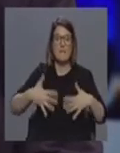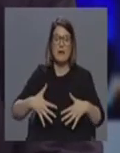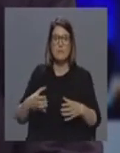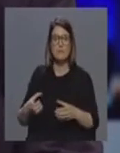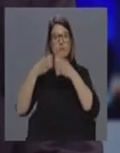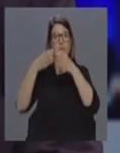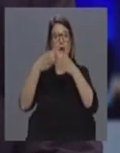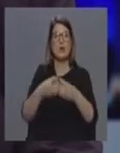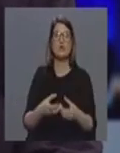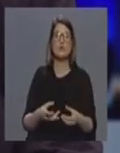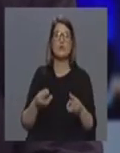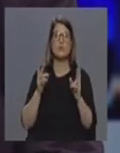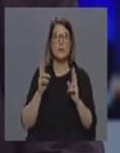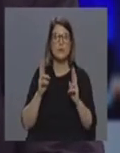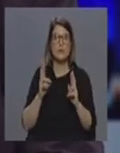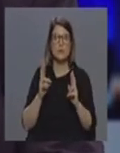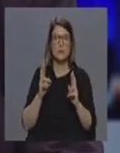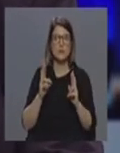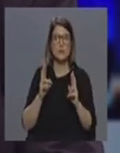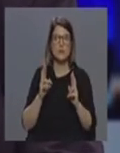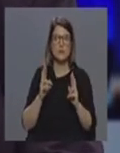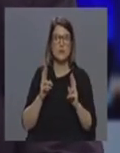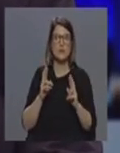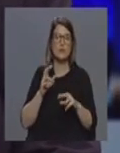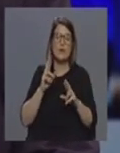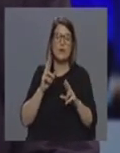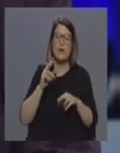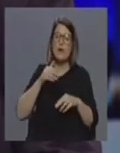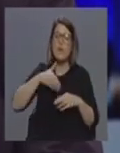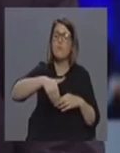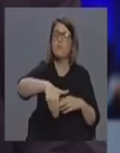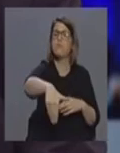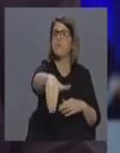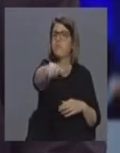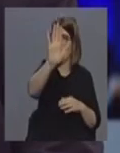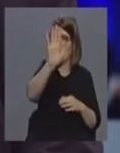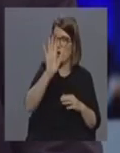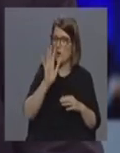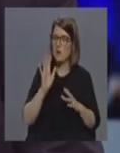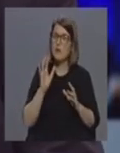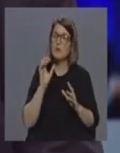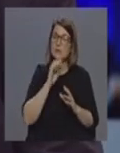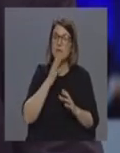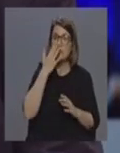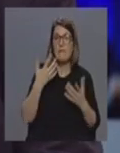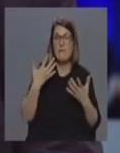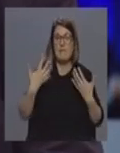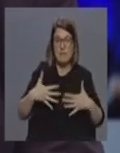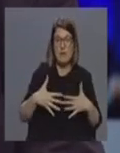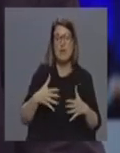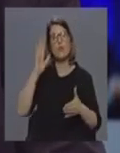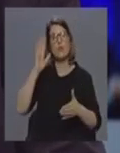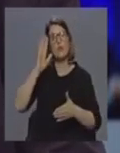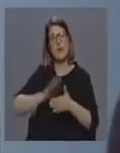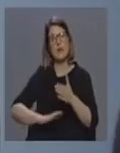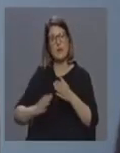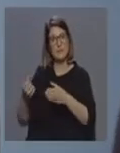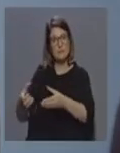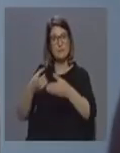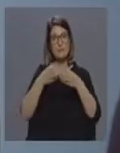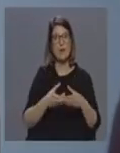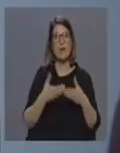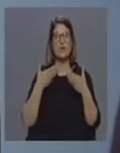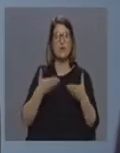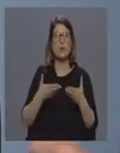esperançoso que seja muito lá para a frente a qualquer momento que seja necessário intervir teremos estes colegas que possam ir ajudar os